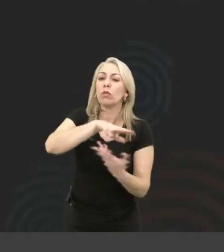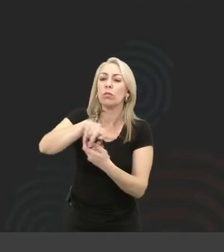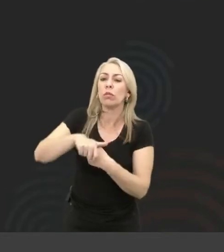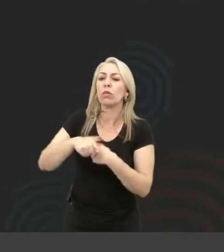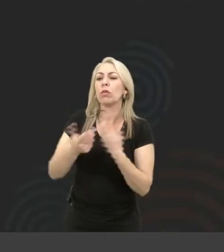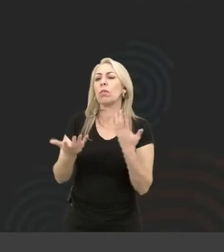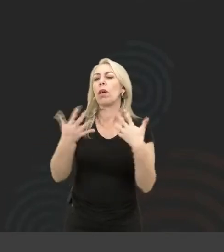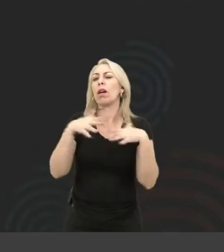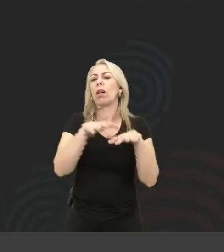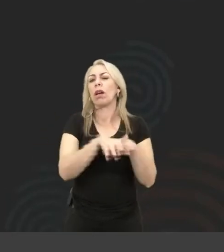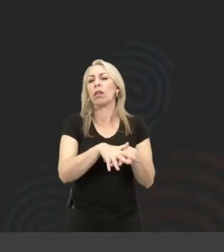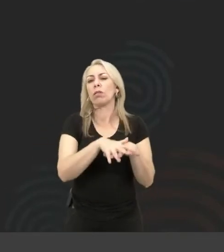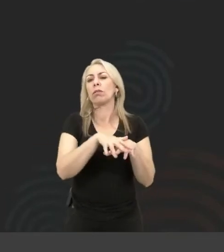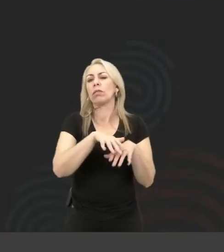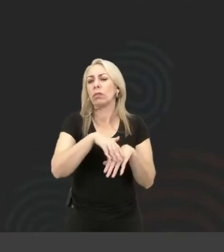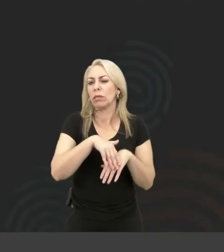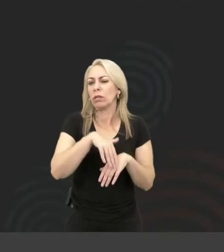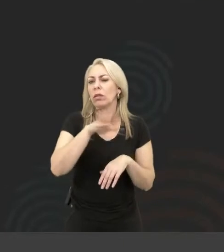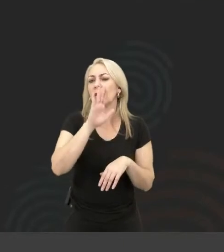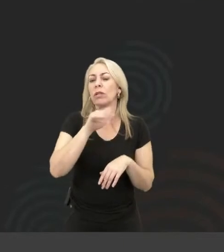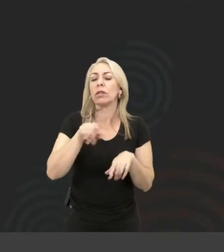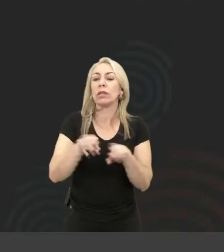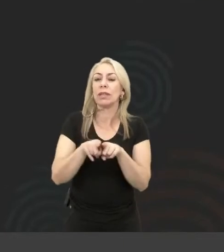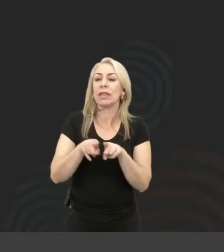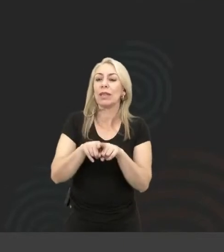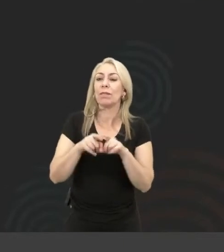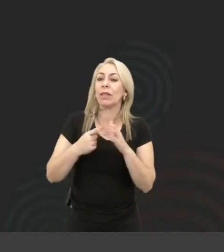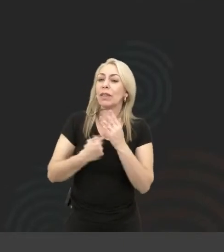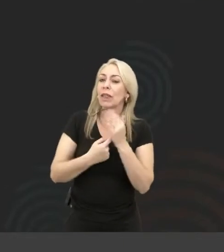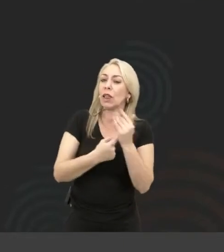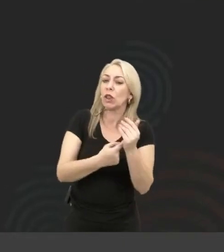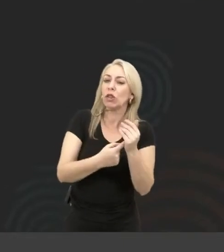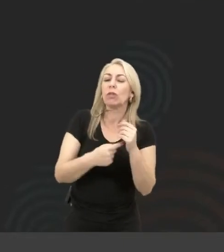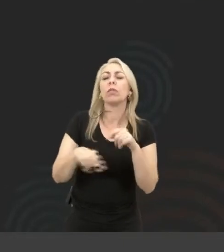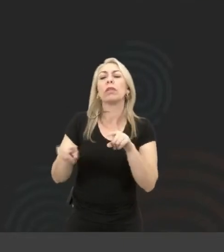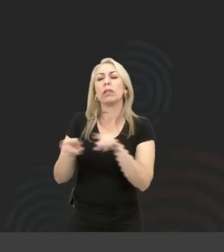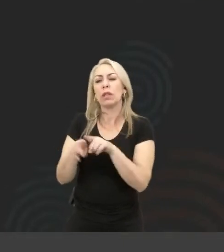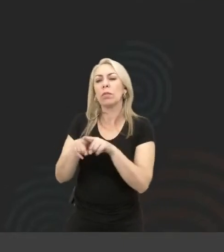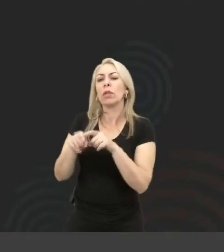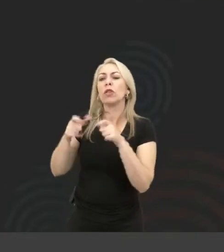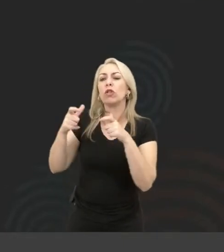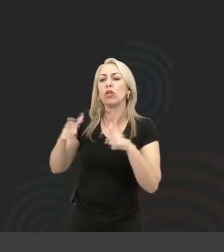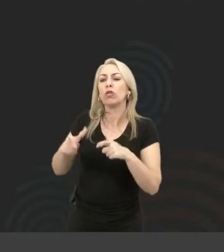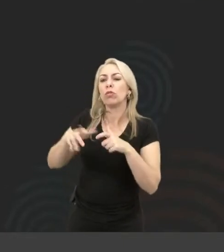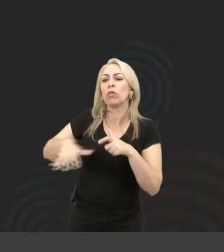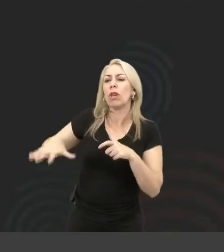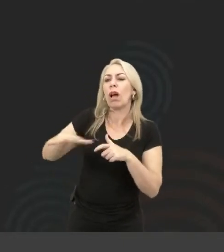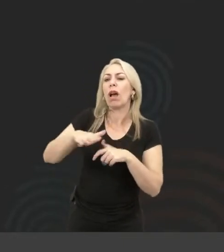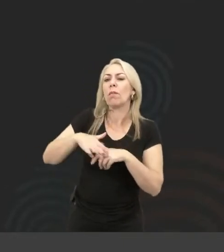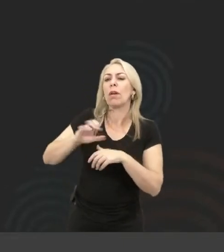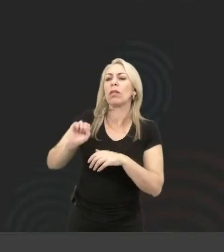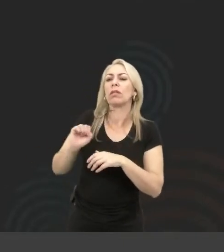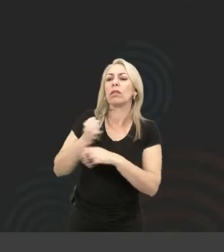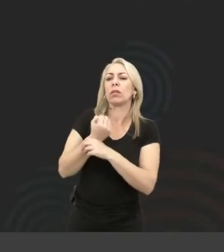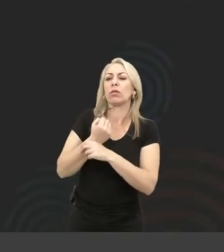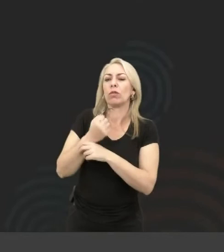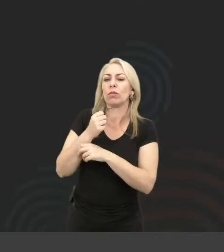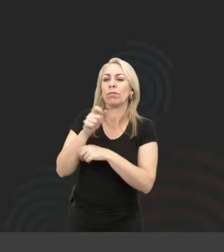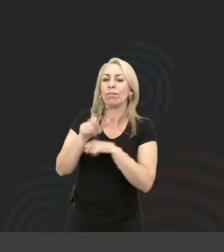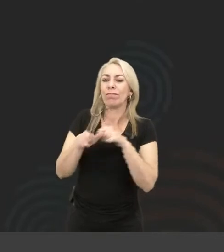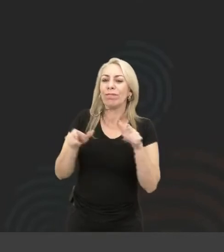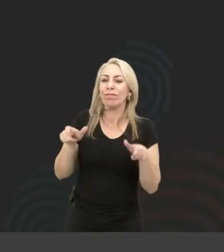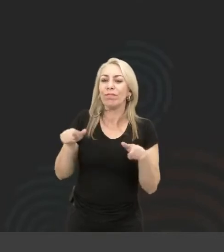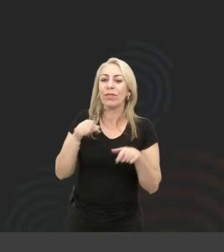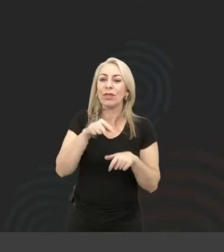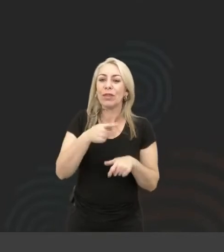é mais inclusivo, na construção de, não só de tecnologias, mas de espaços mais seguros para as pessoas, né? Que é